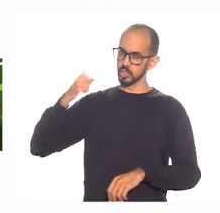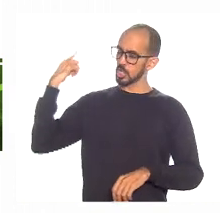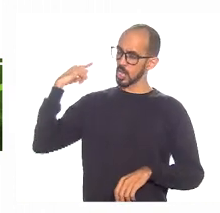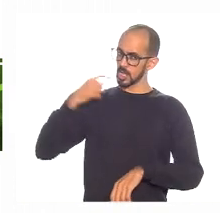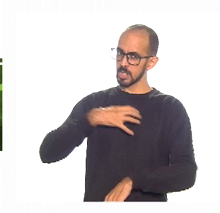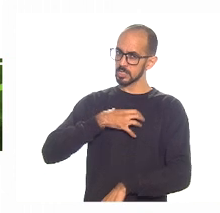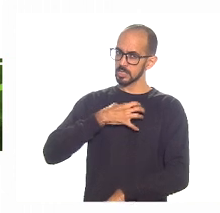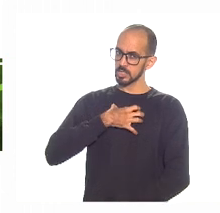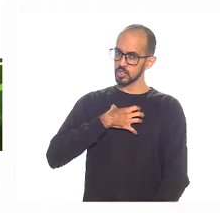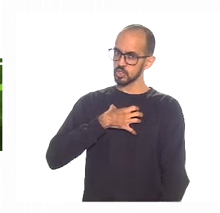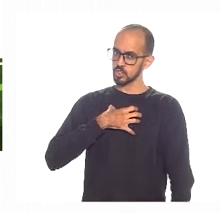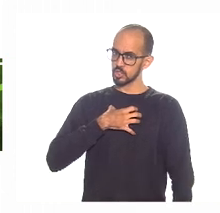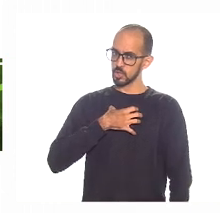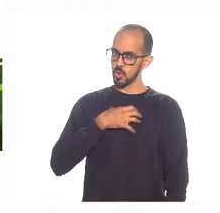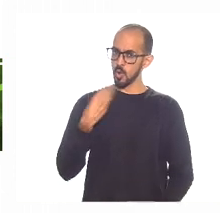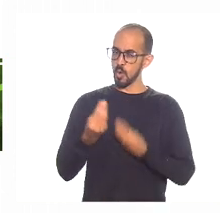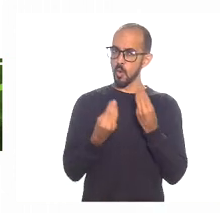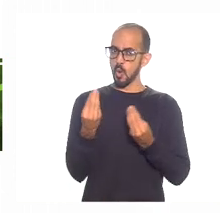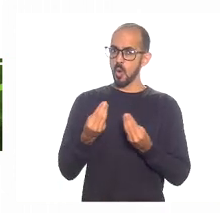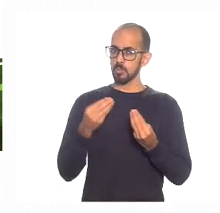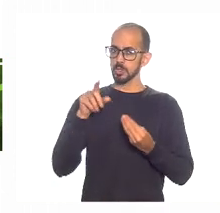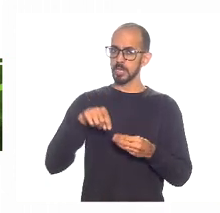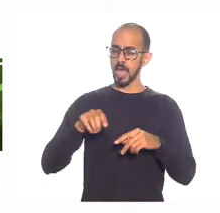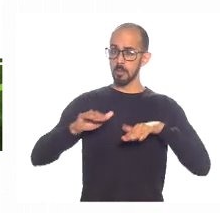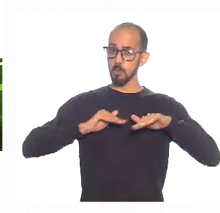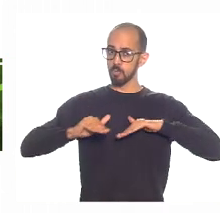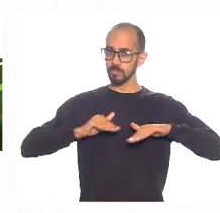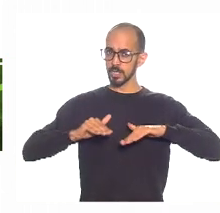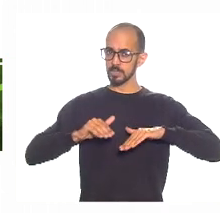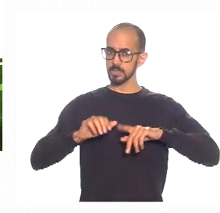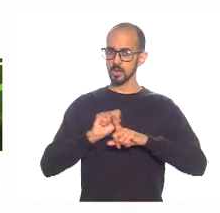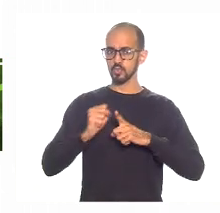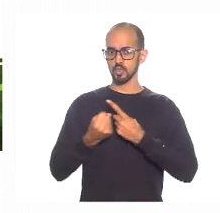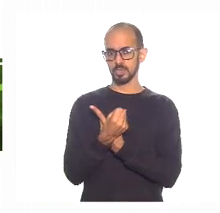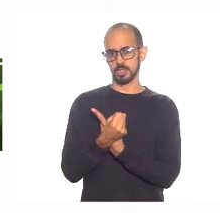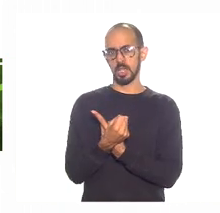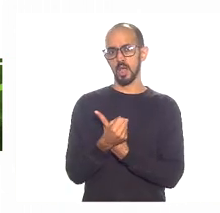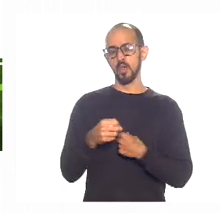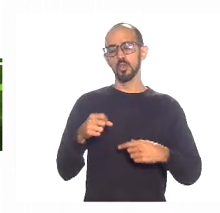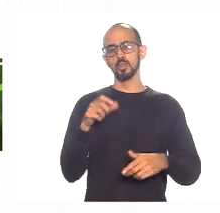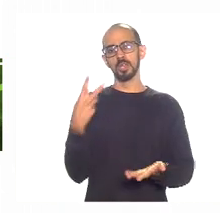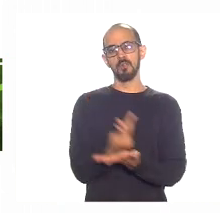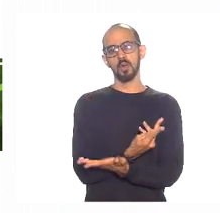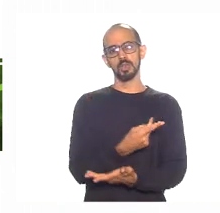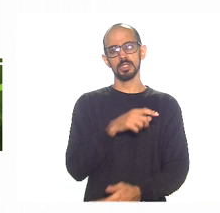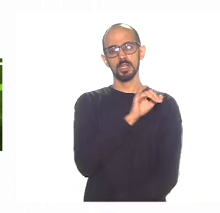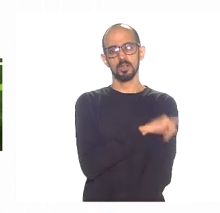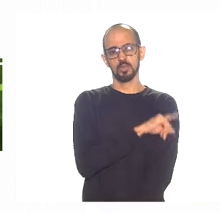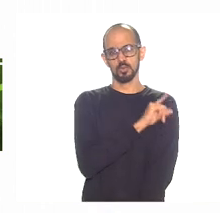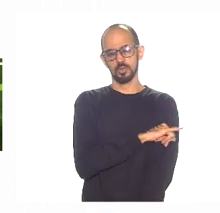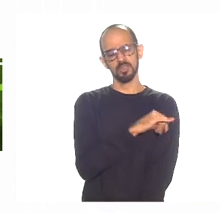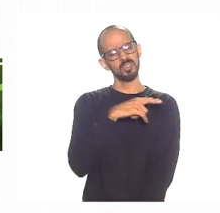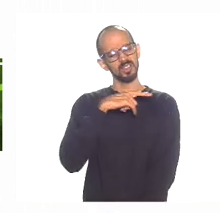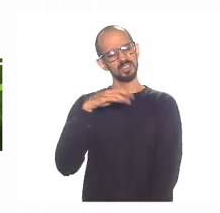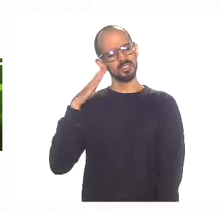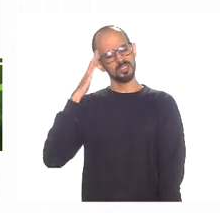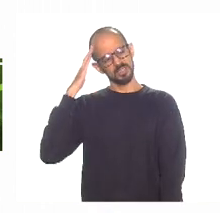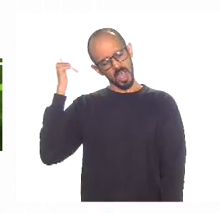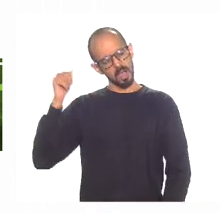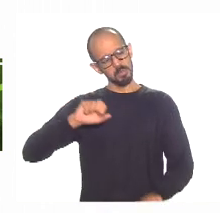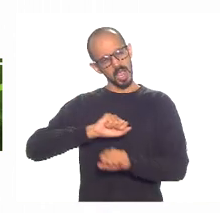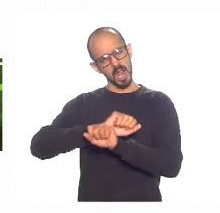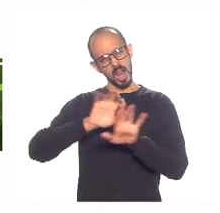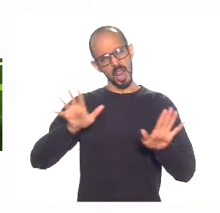pele o caos social, a conjunção que o Rio vinha crescentemente sofrendo, e ele tem clareza que, na verdade,